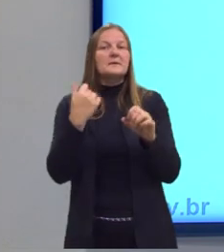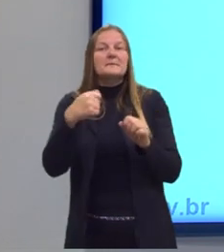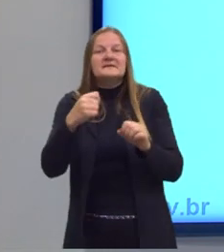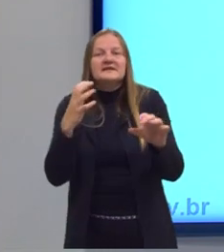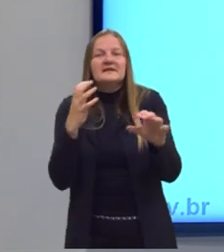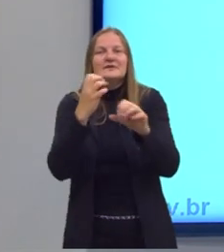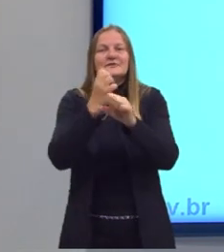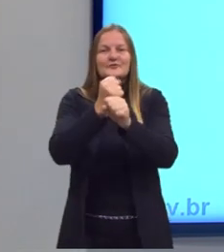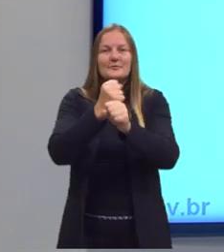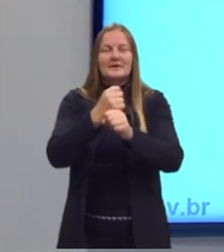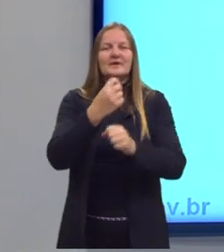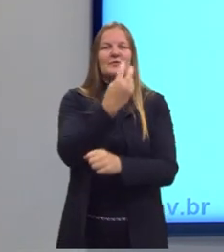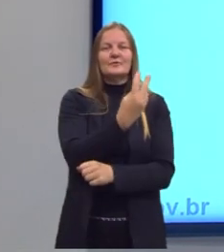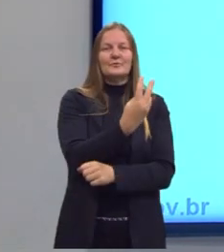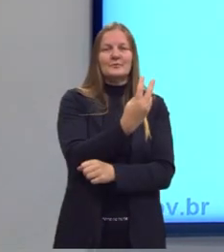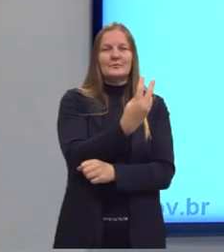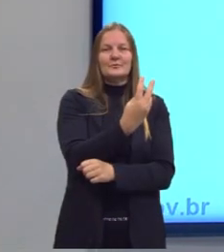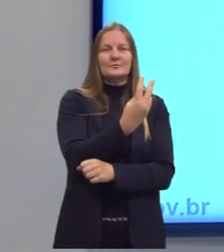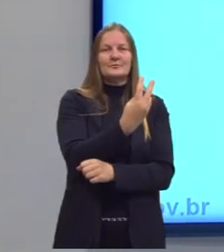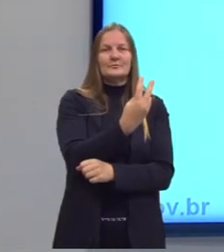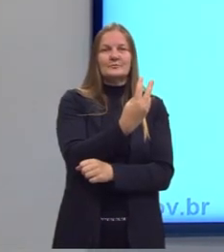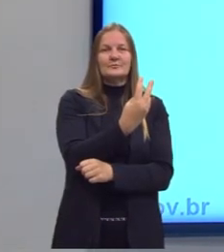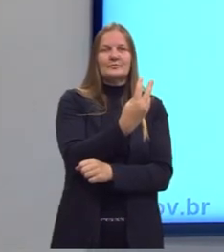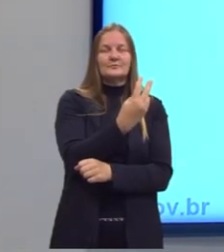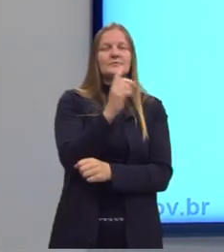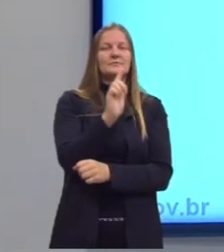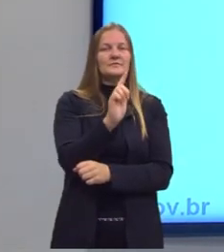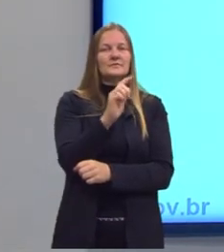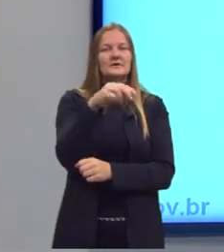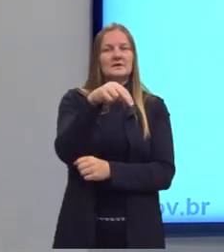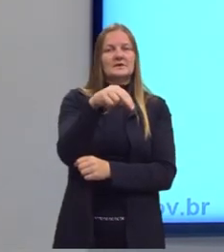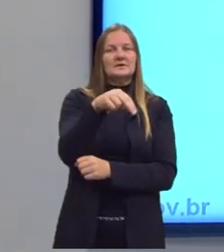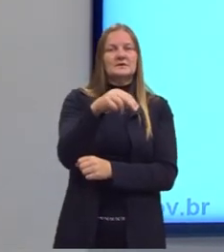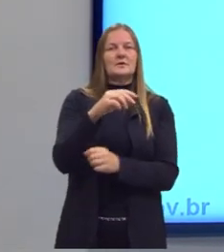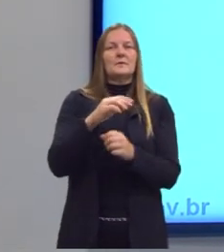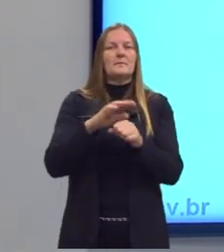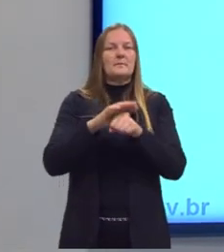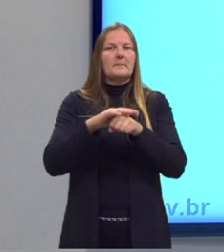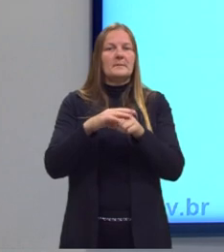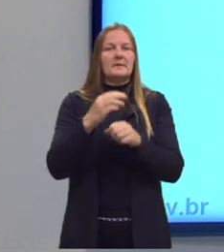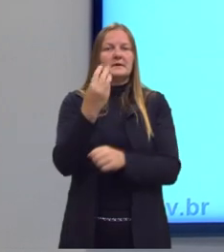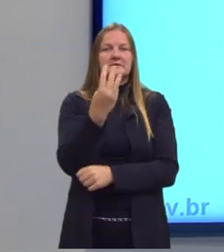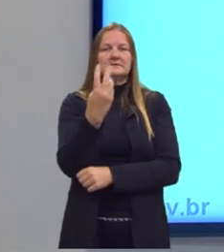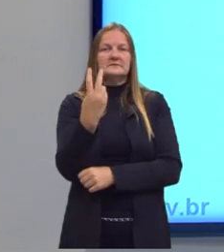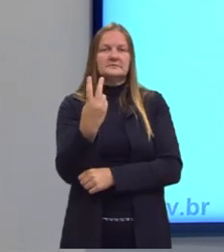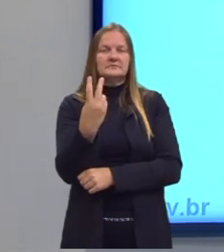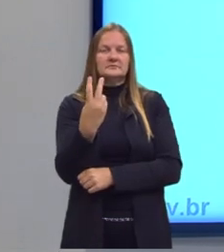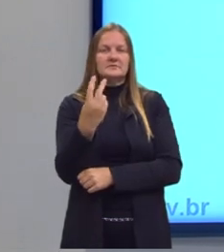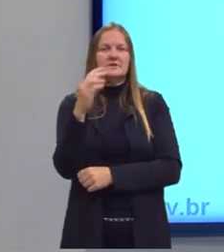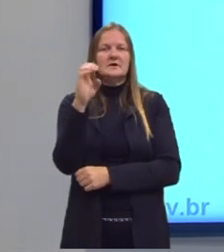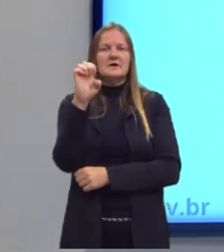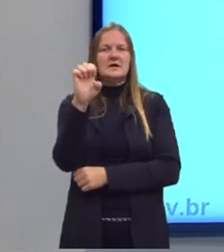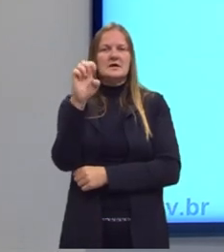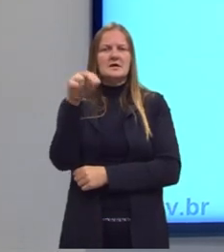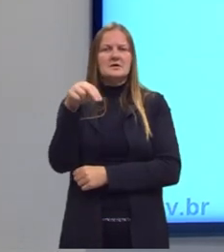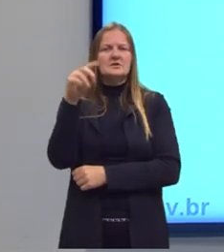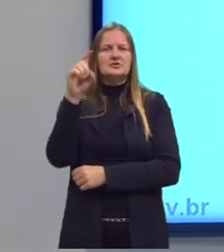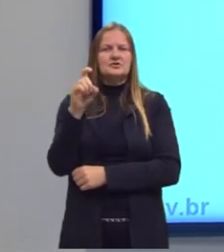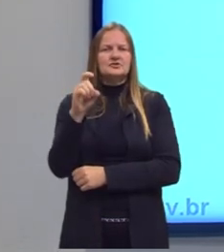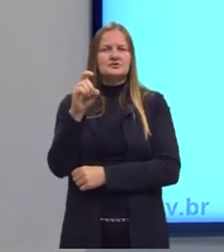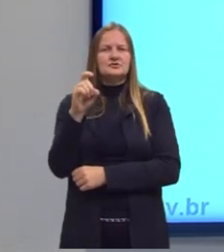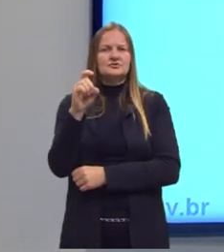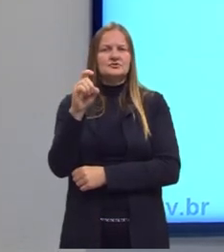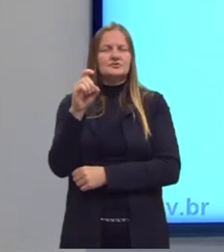2 gramas do hidrogênio mais 32 do enxofre e mais